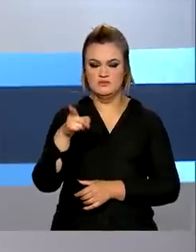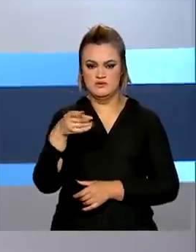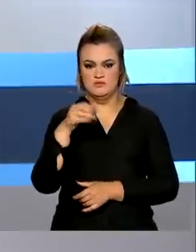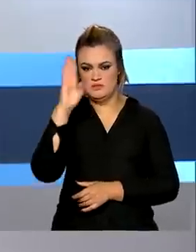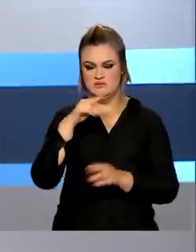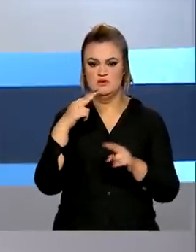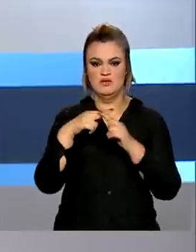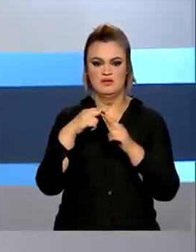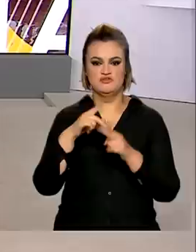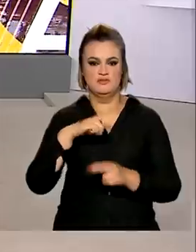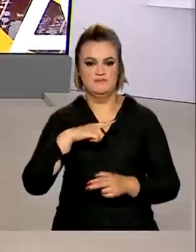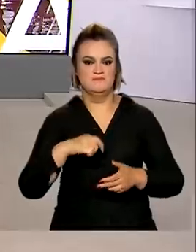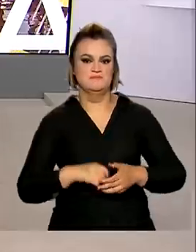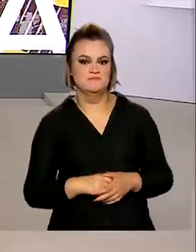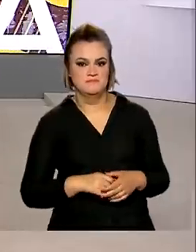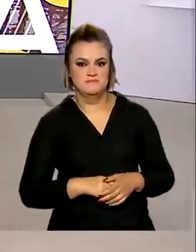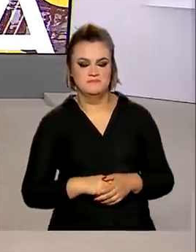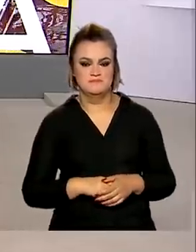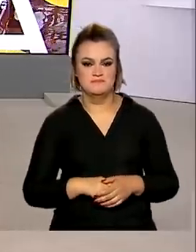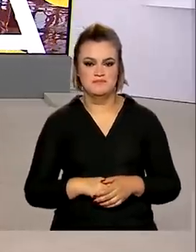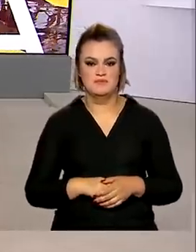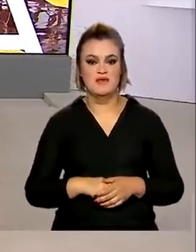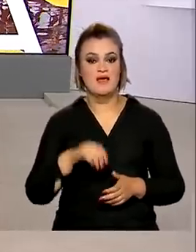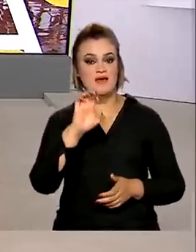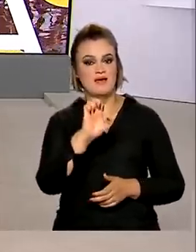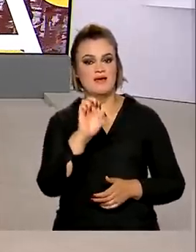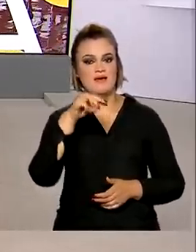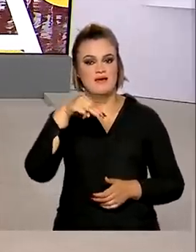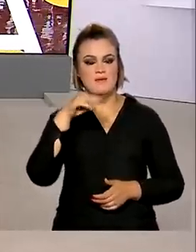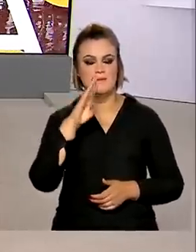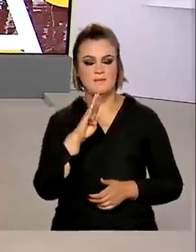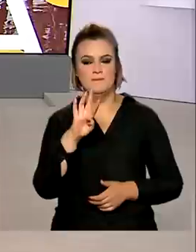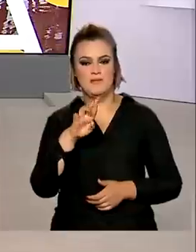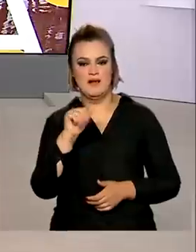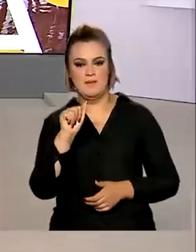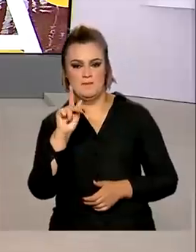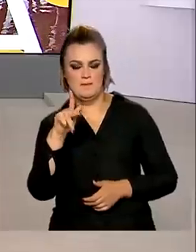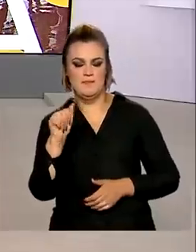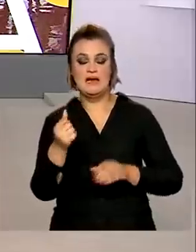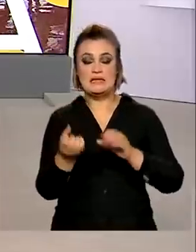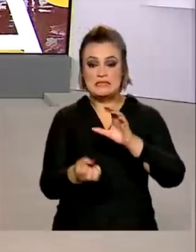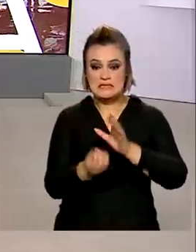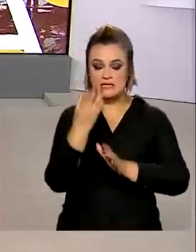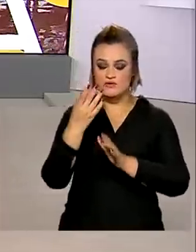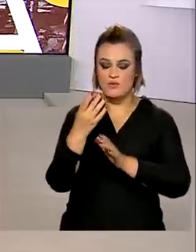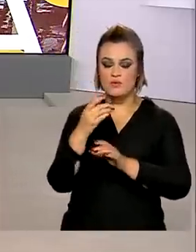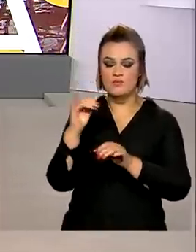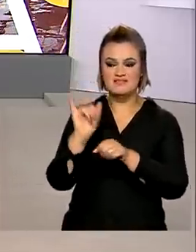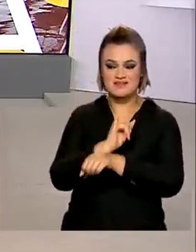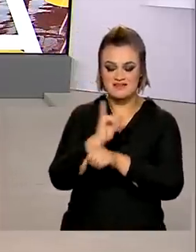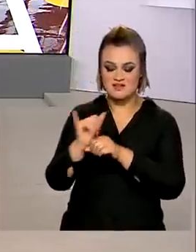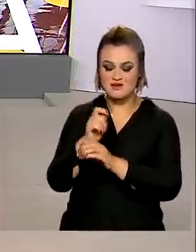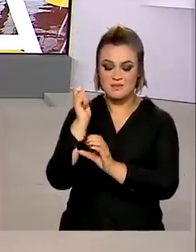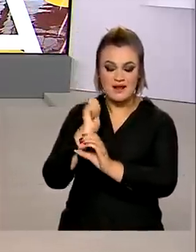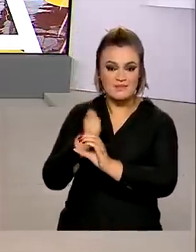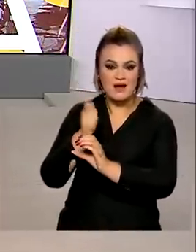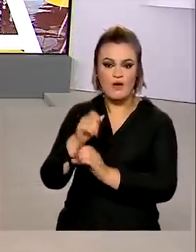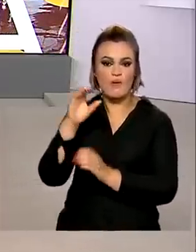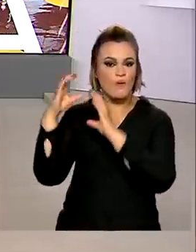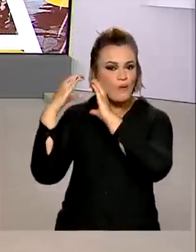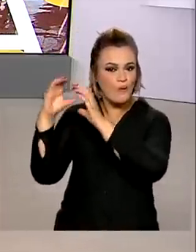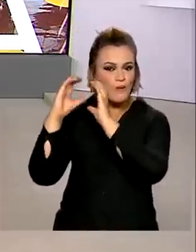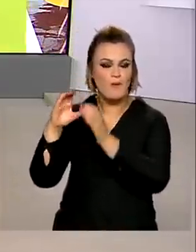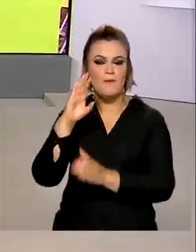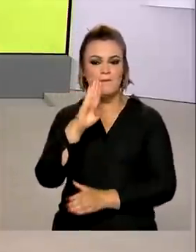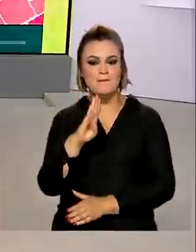e Caixa Tem. A Embrapa desenvolveu uma ferramenta para quebrar o coco do babassu e assim melhorar